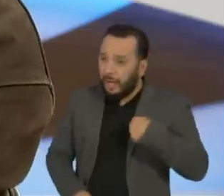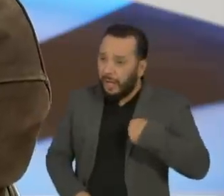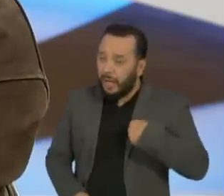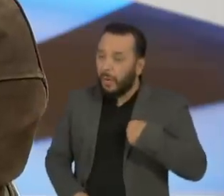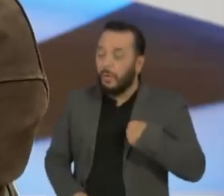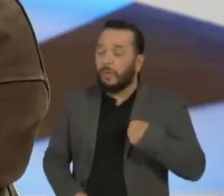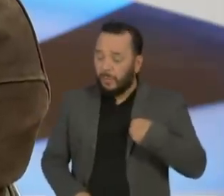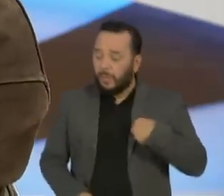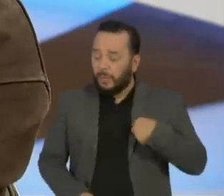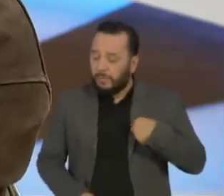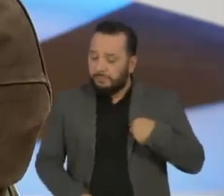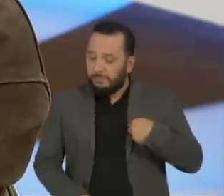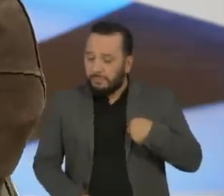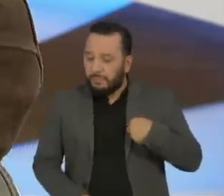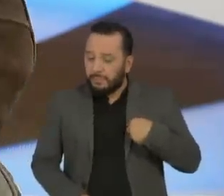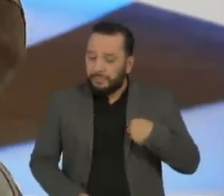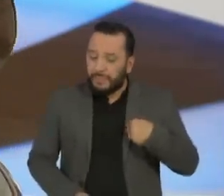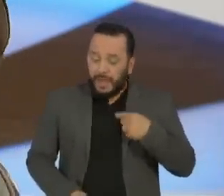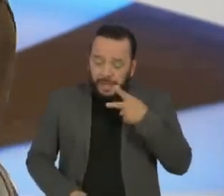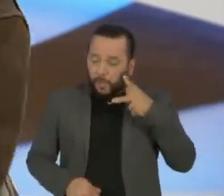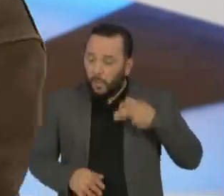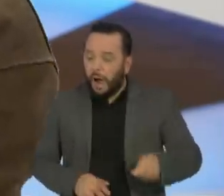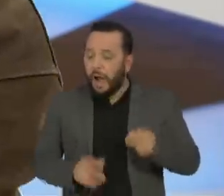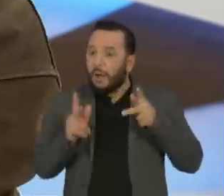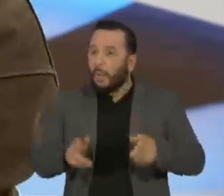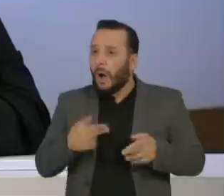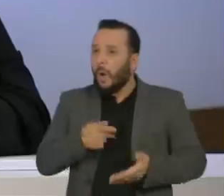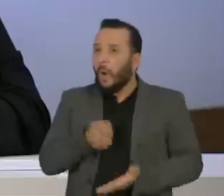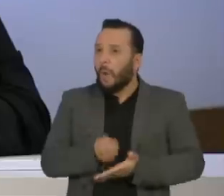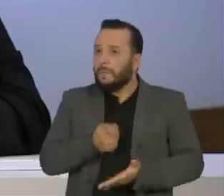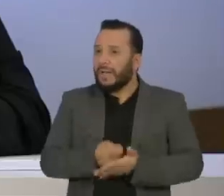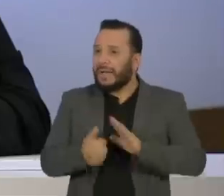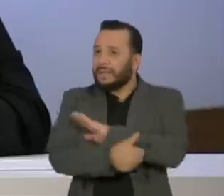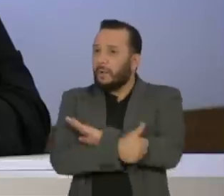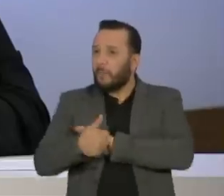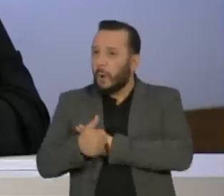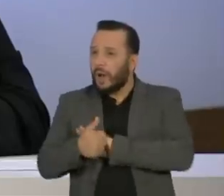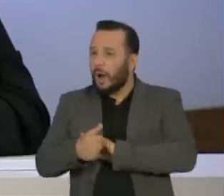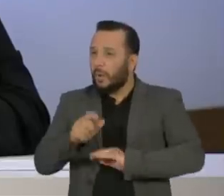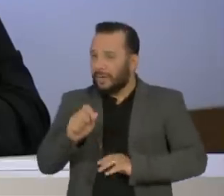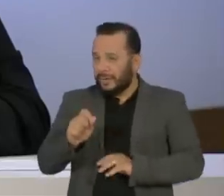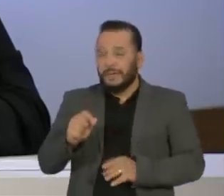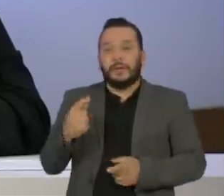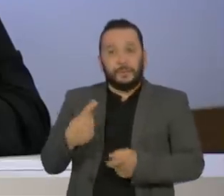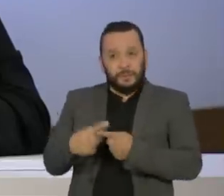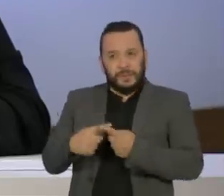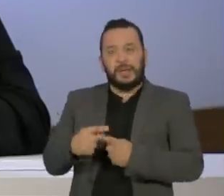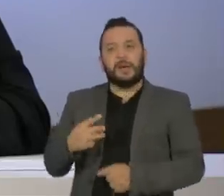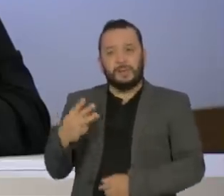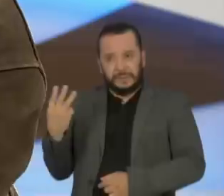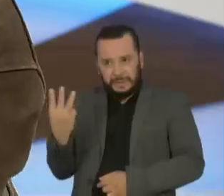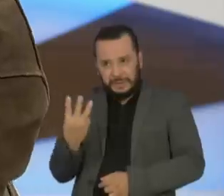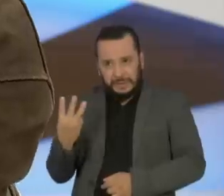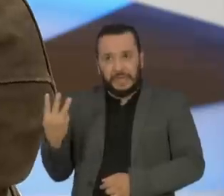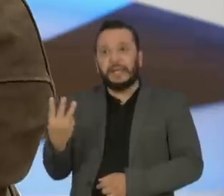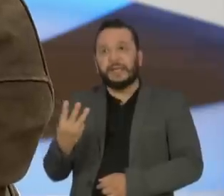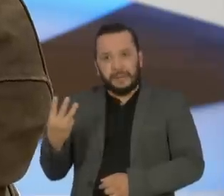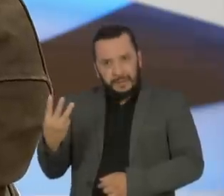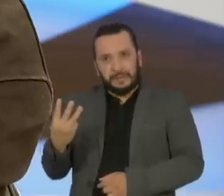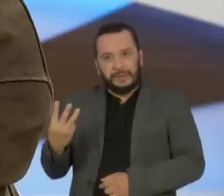já que aquela tríade, como você falou, representava toda... um coronelato